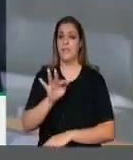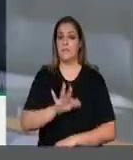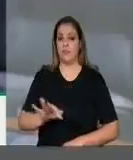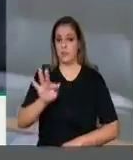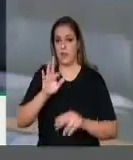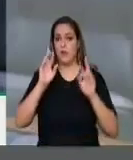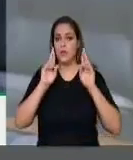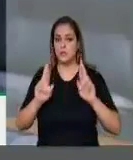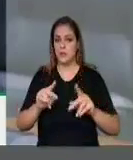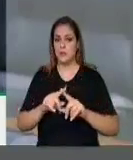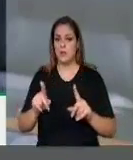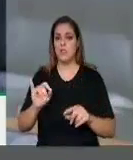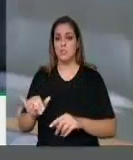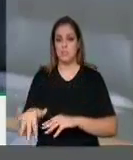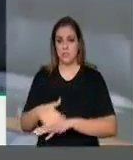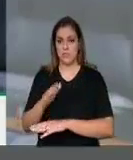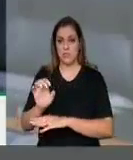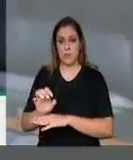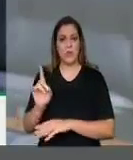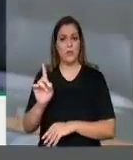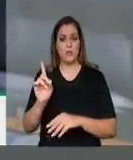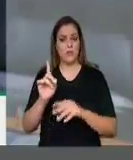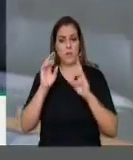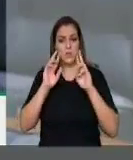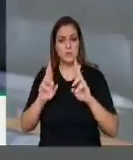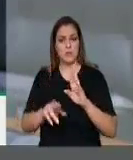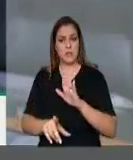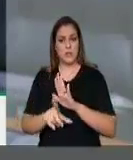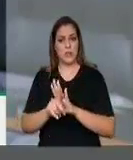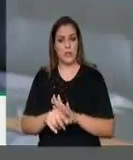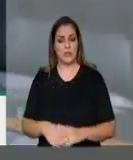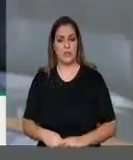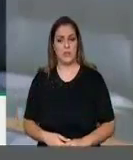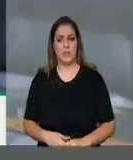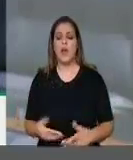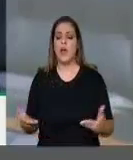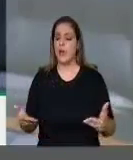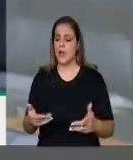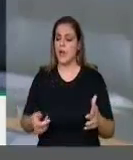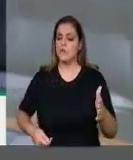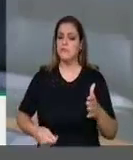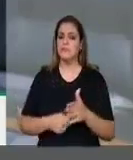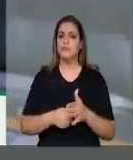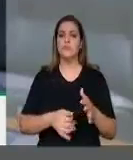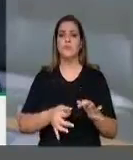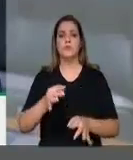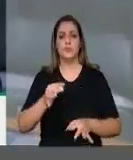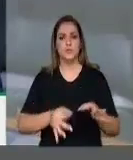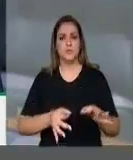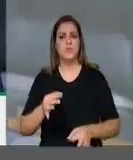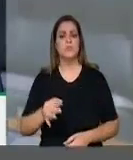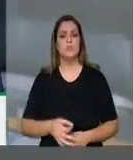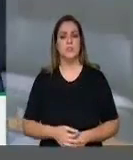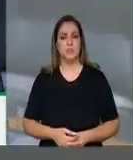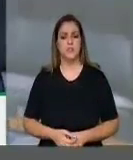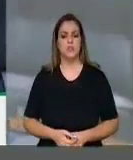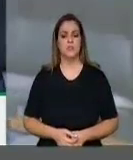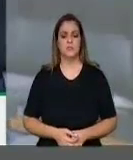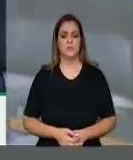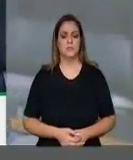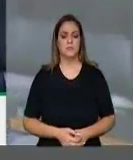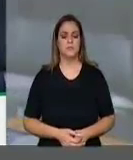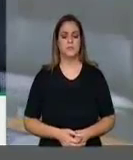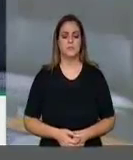pelos eixos suspensos. E nós estamos entrando agora judicialmente e cobrando, inclusive, o governo